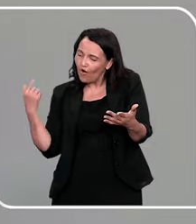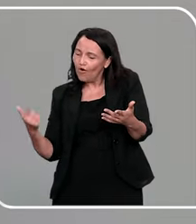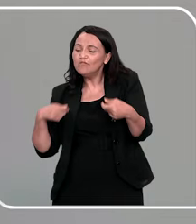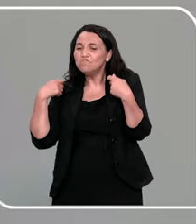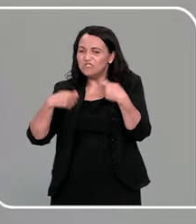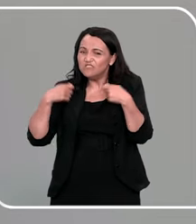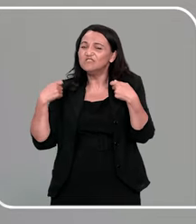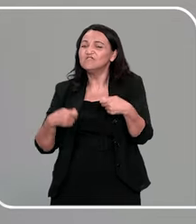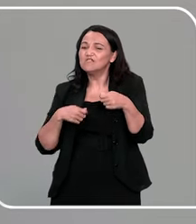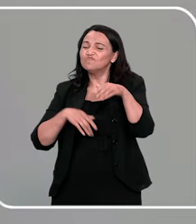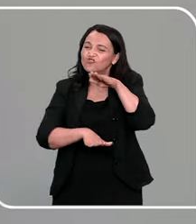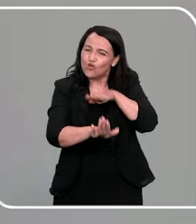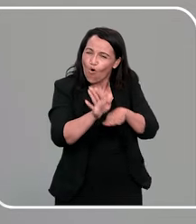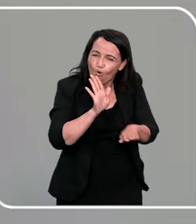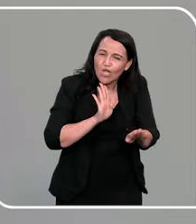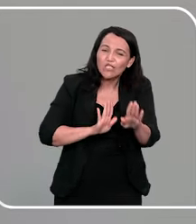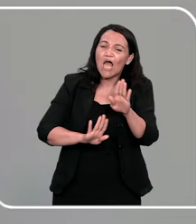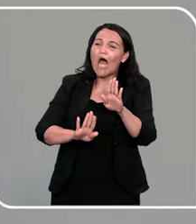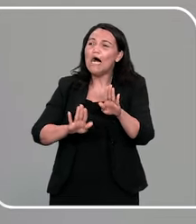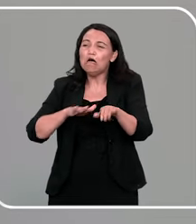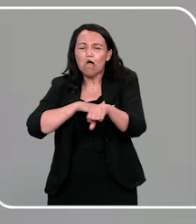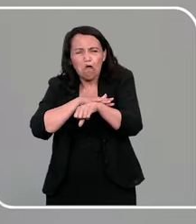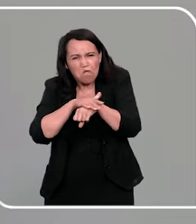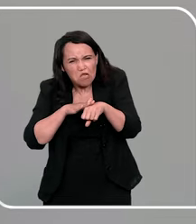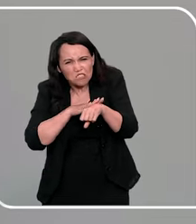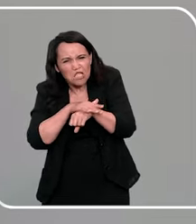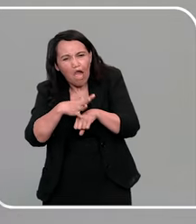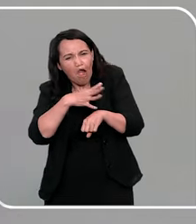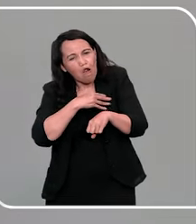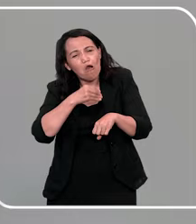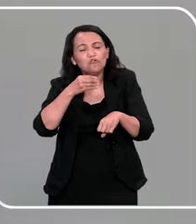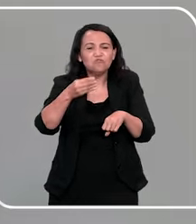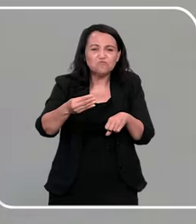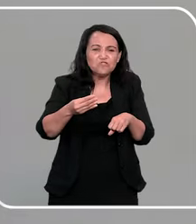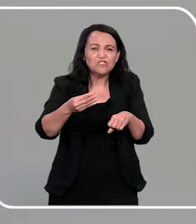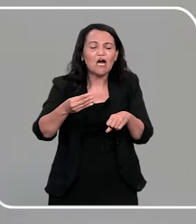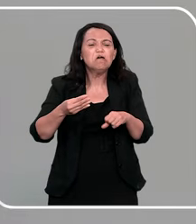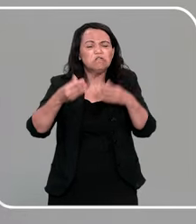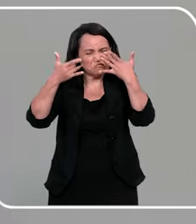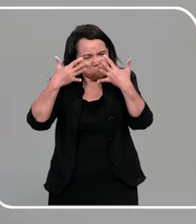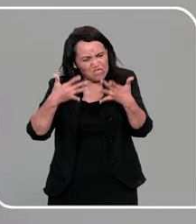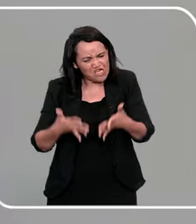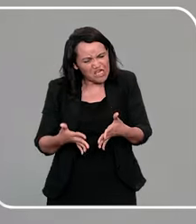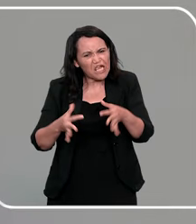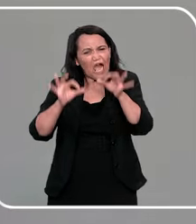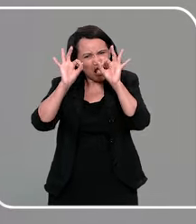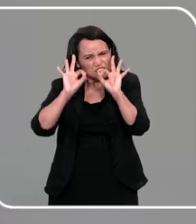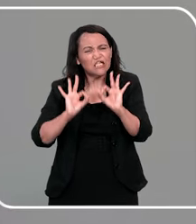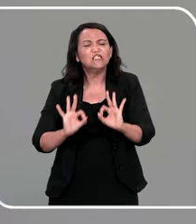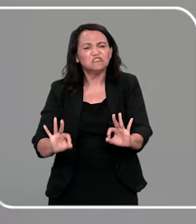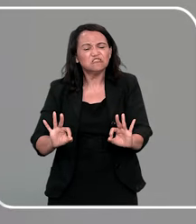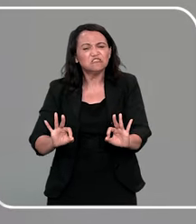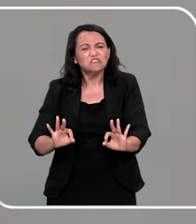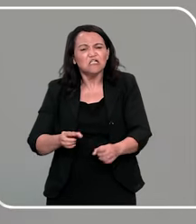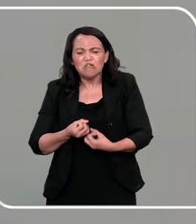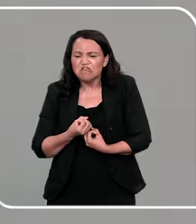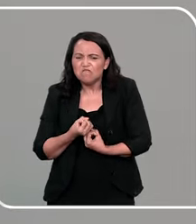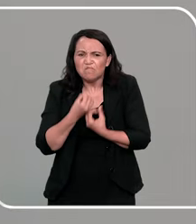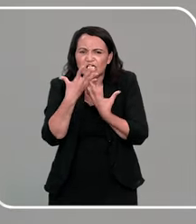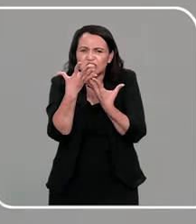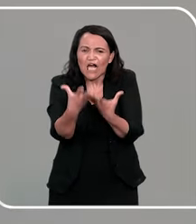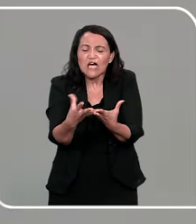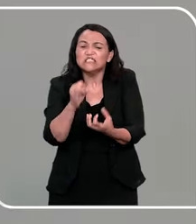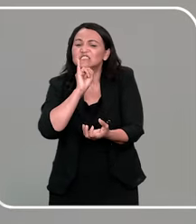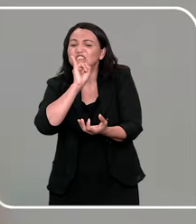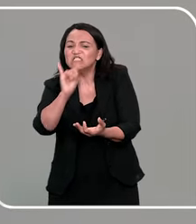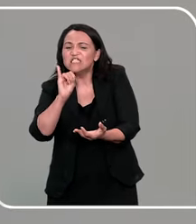cuidado com isso, conversar sobre os nossos filhos, abrir esse canal, falar com eles, olha,